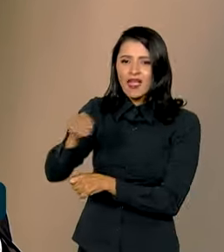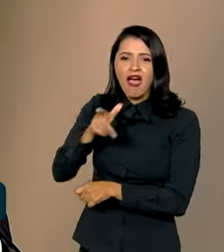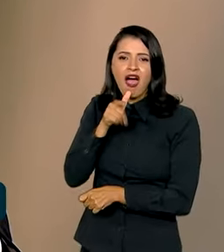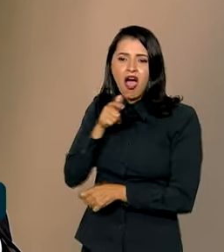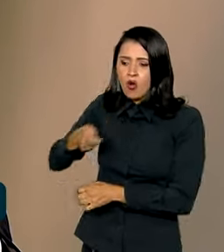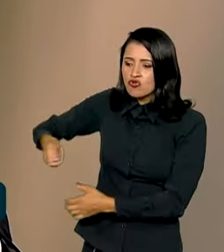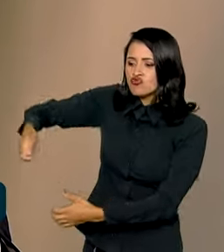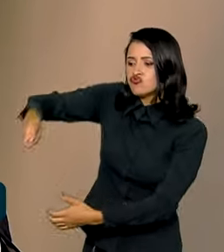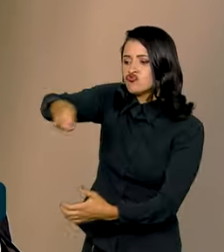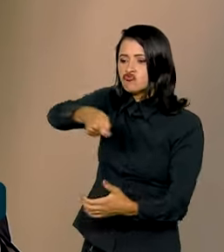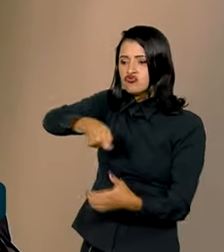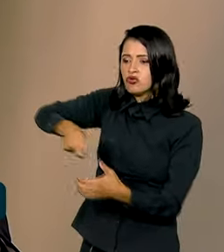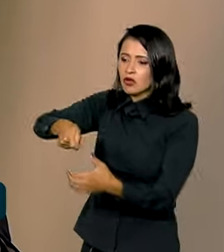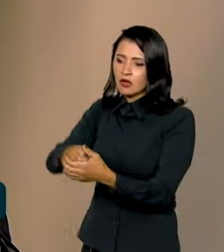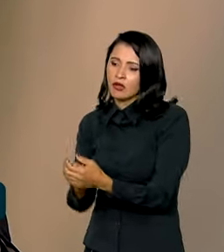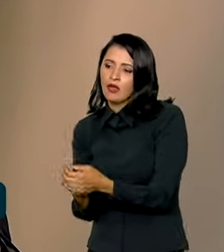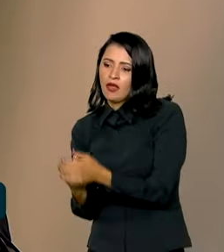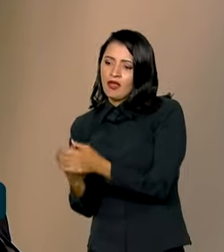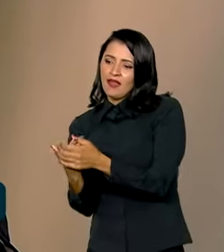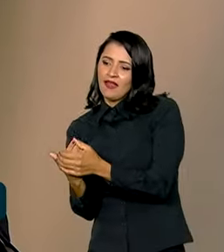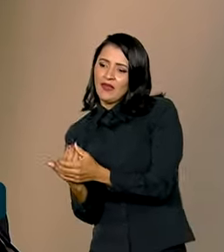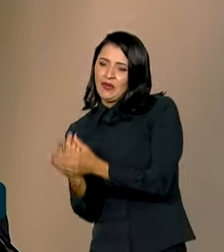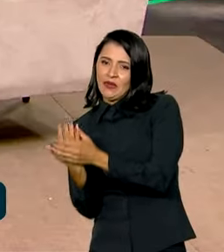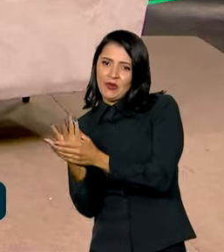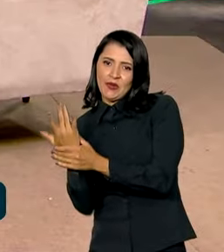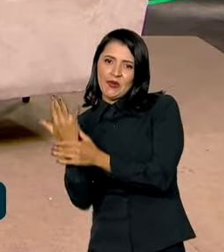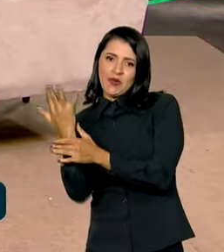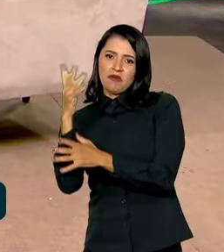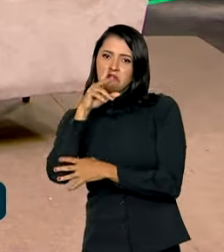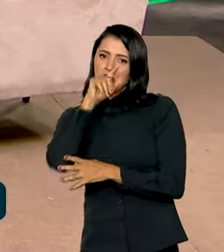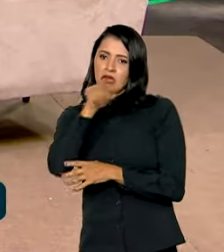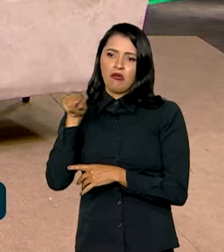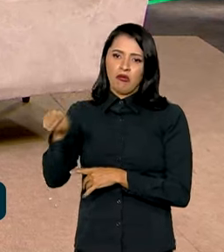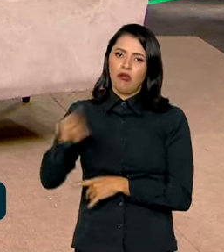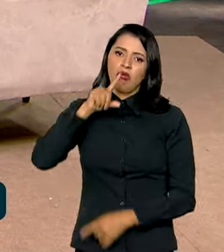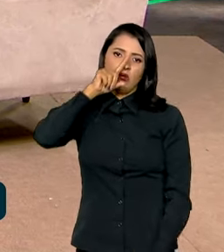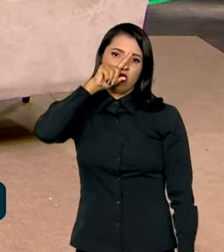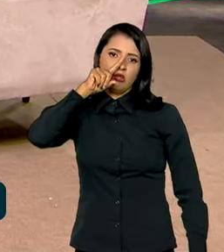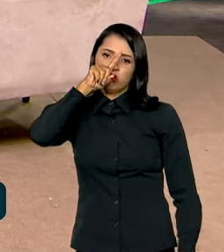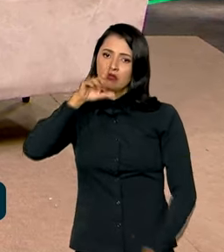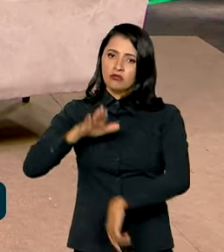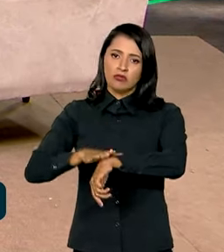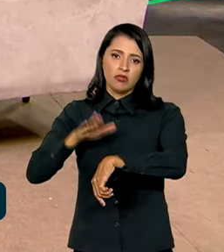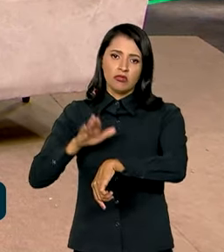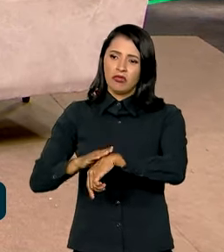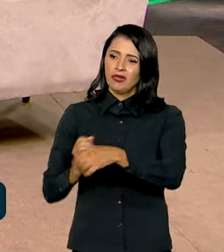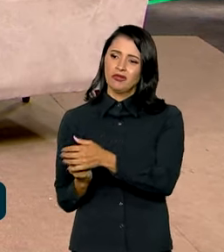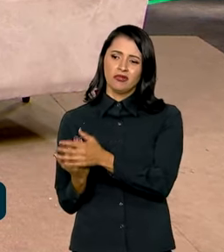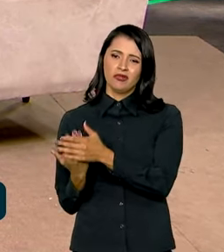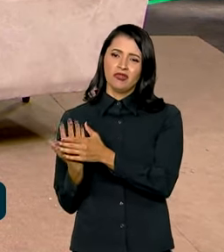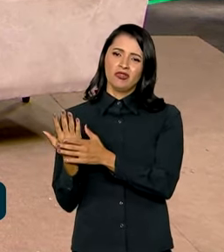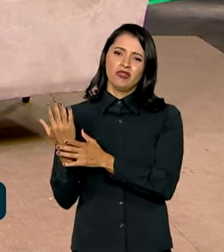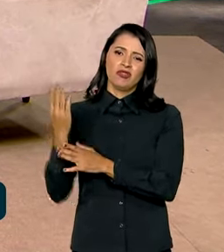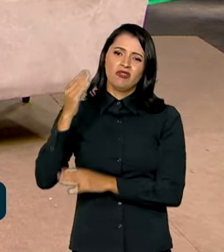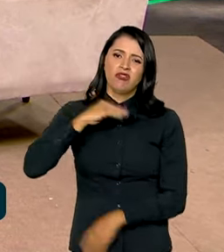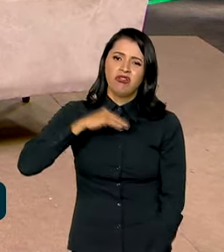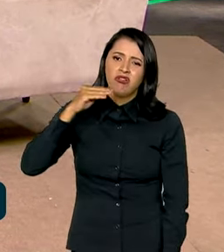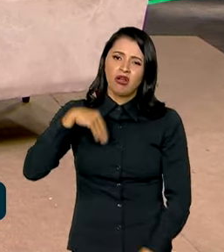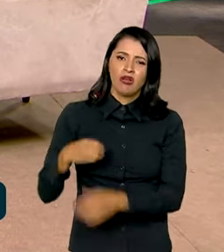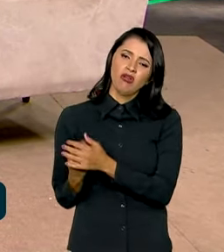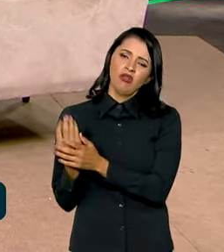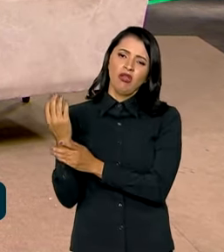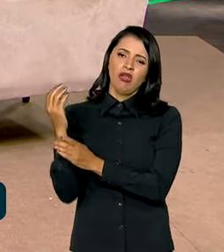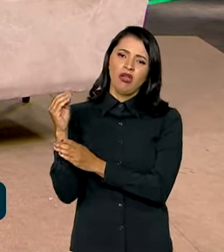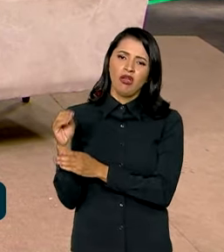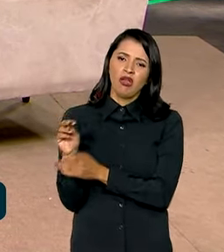para que ela possa crescer, se fortalecer, ela corre o risco, num determinado momento, de não ter a força suficiente de sozinha